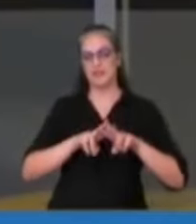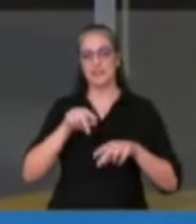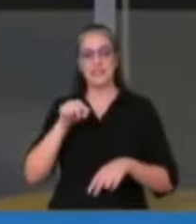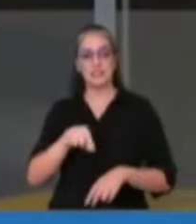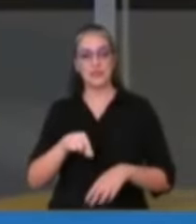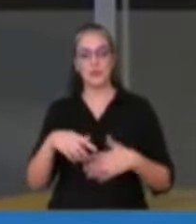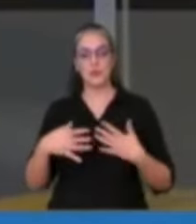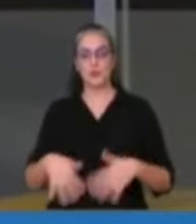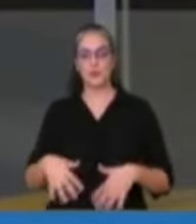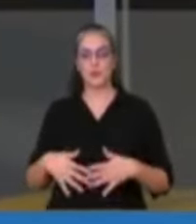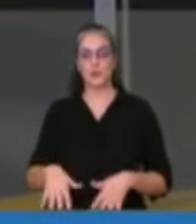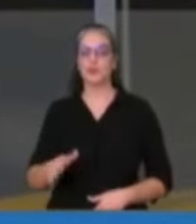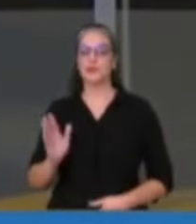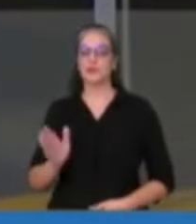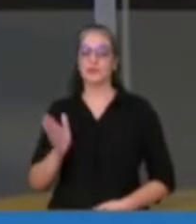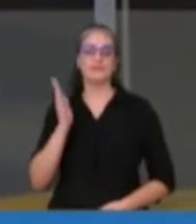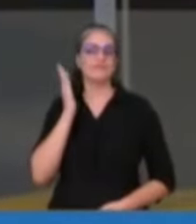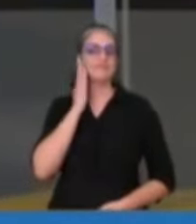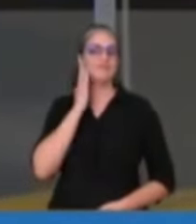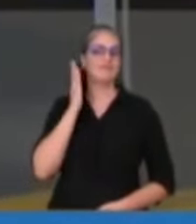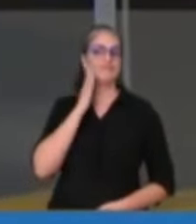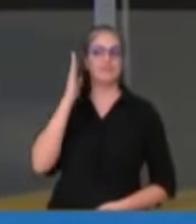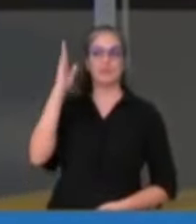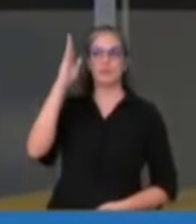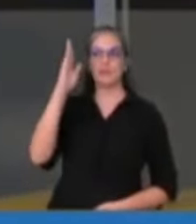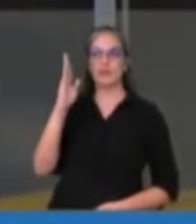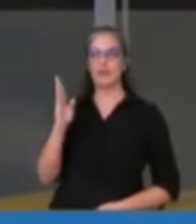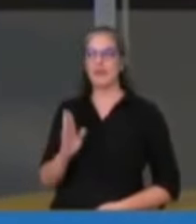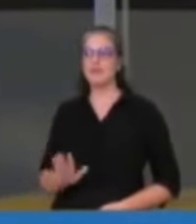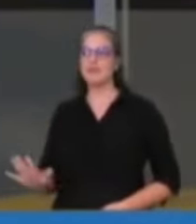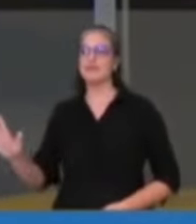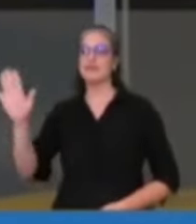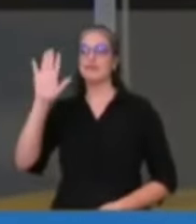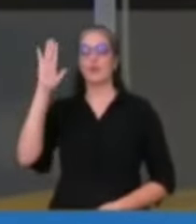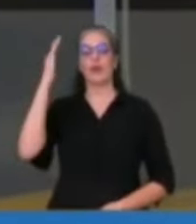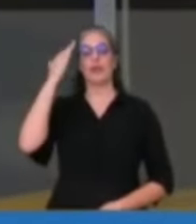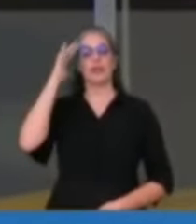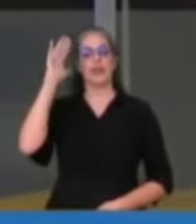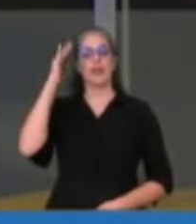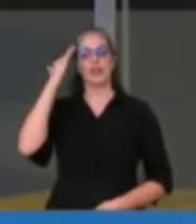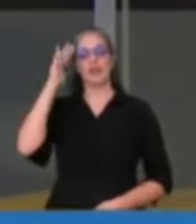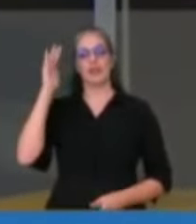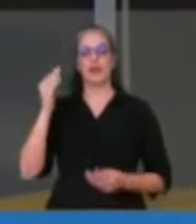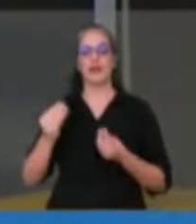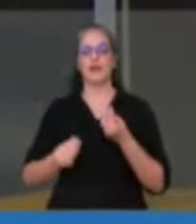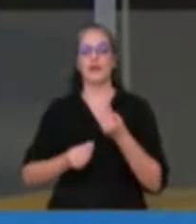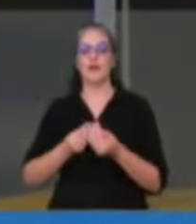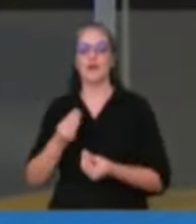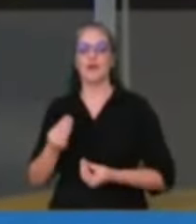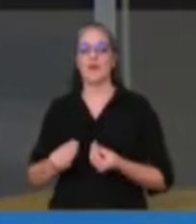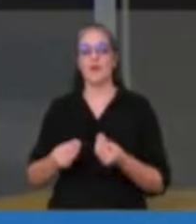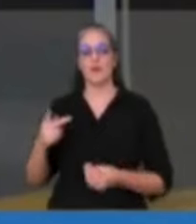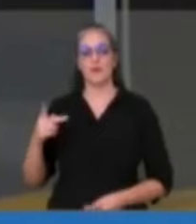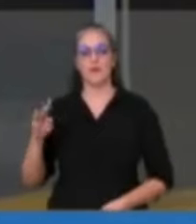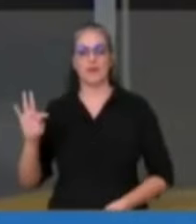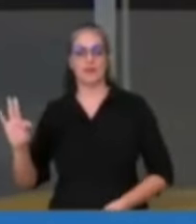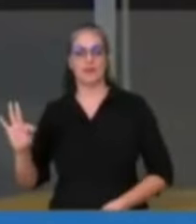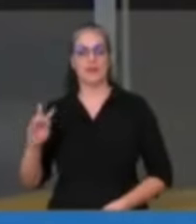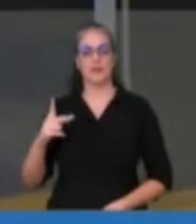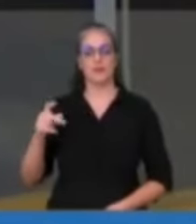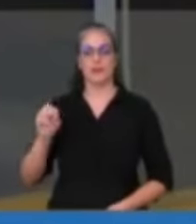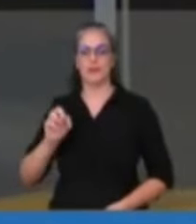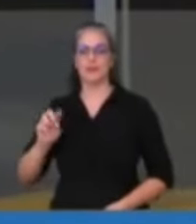suficiente para o Brasil inteiro entender qual é a laia do PT e do PSOL.